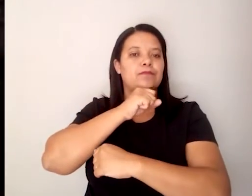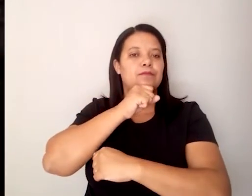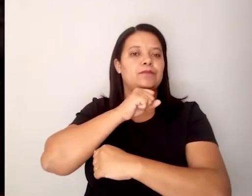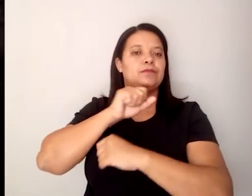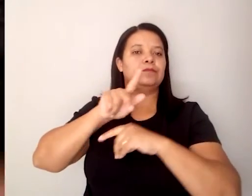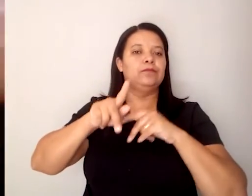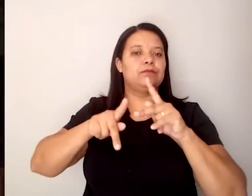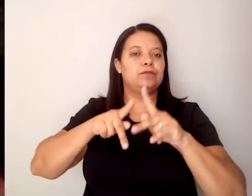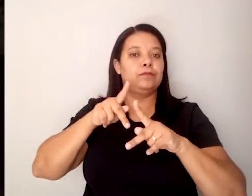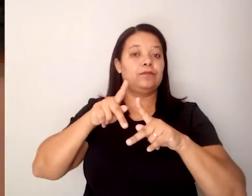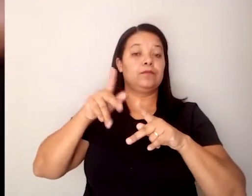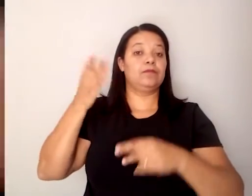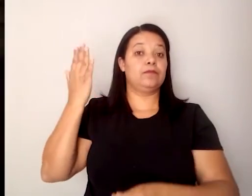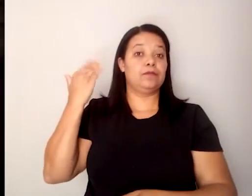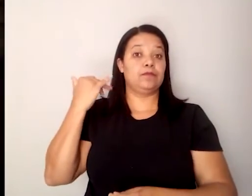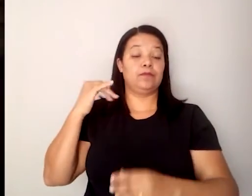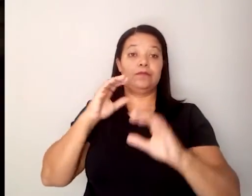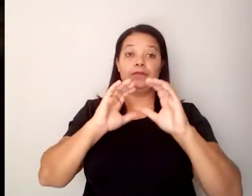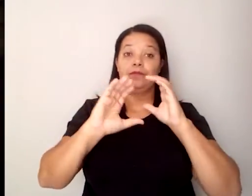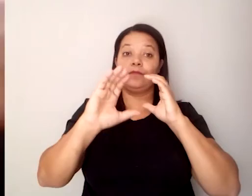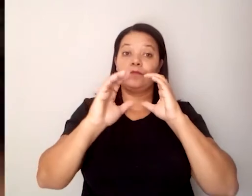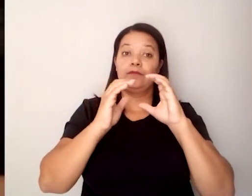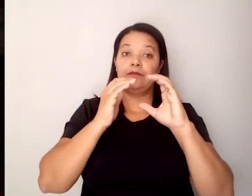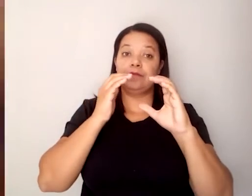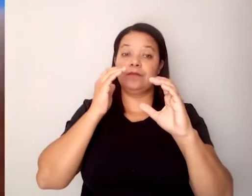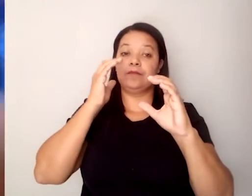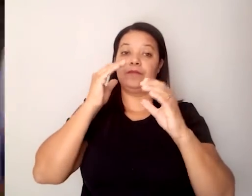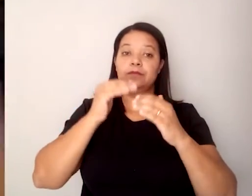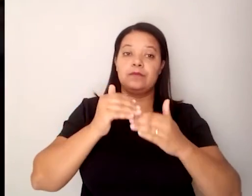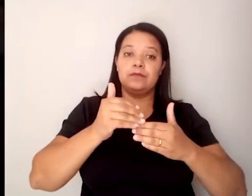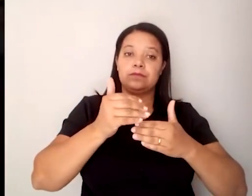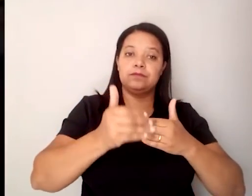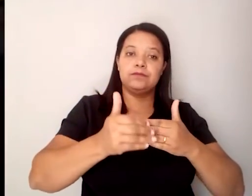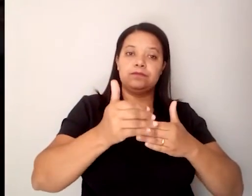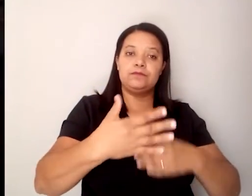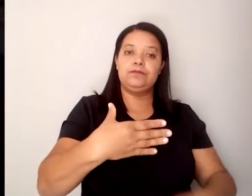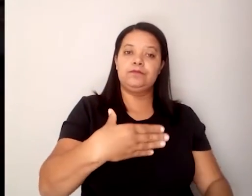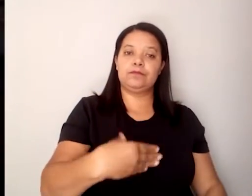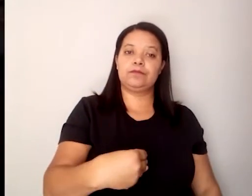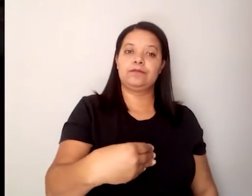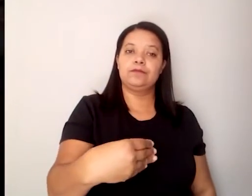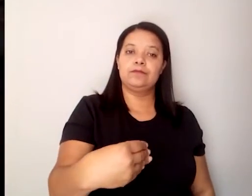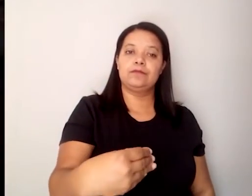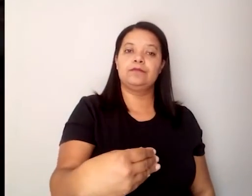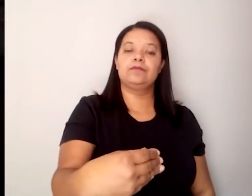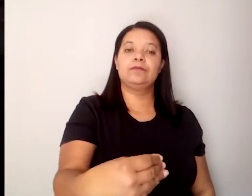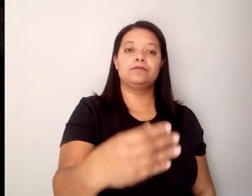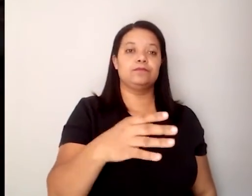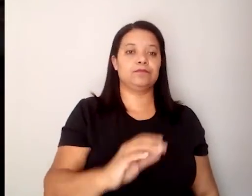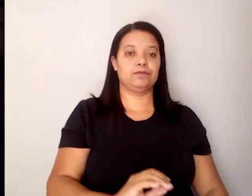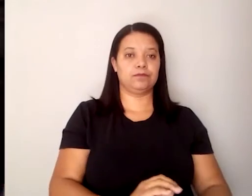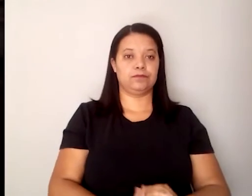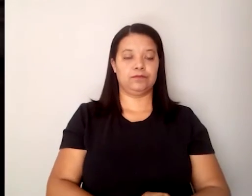cantores, transmissores das vozes dos seus antepassados. E,